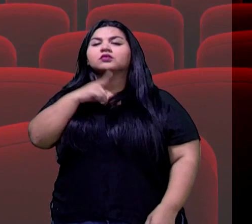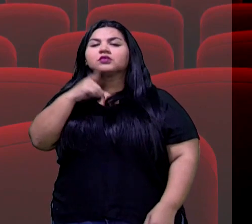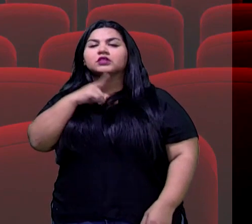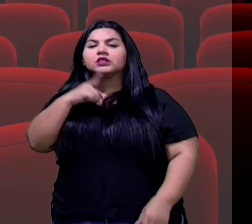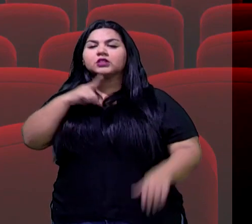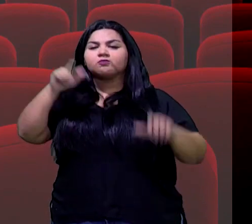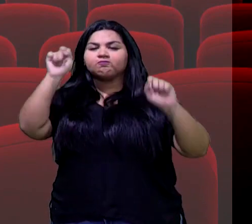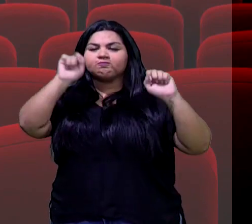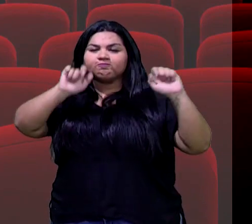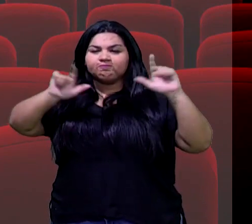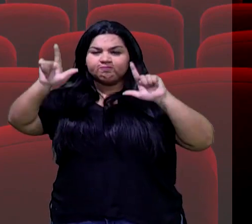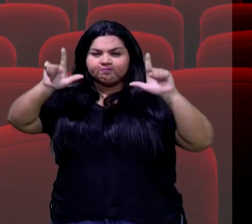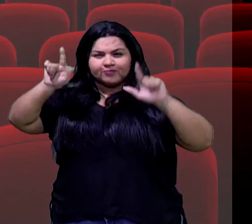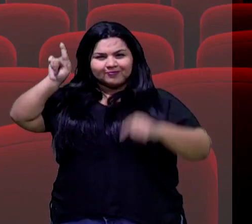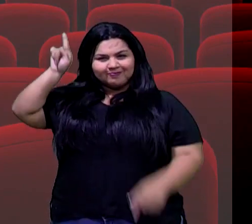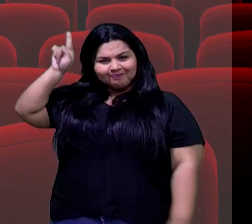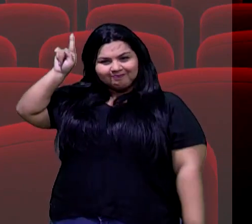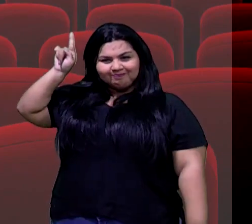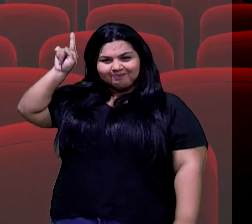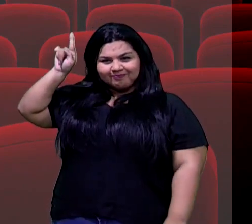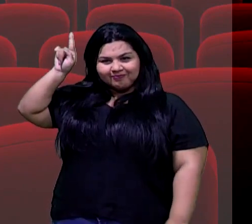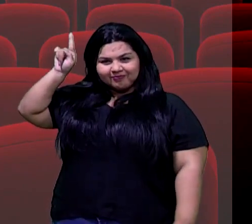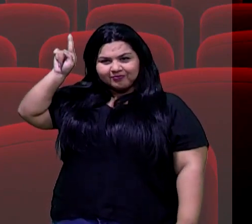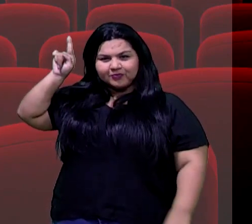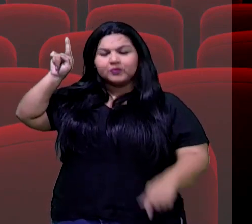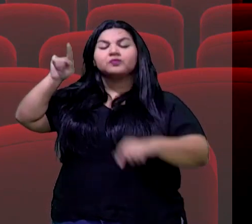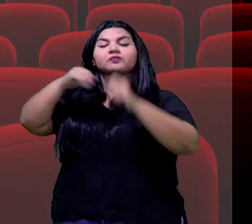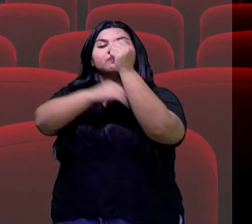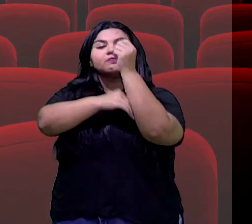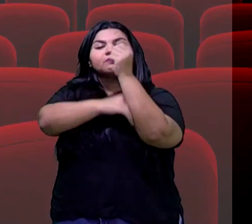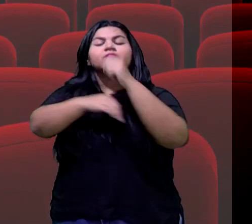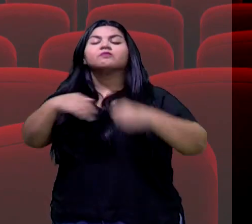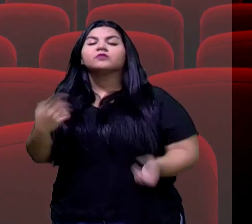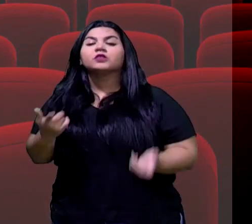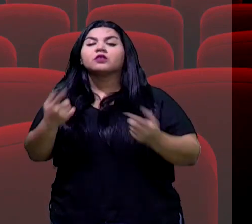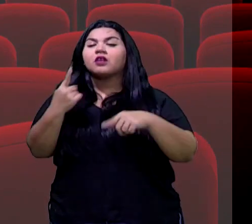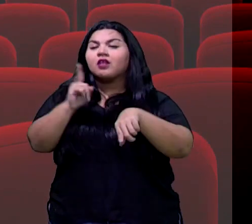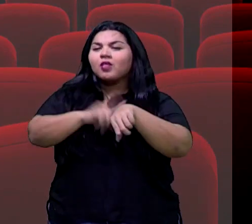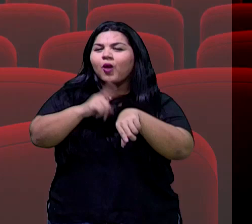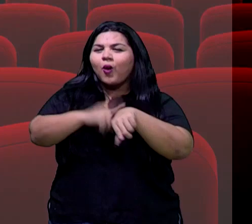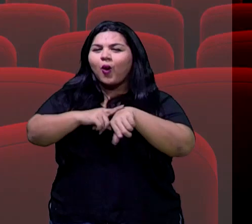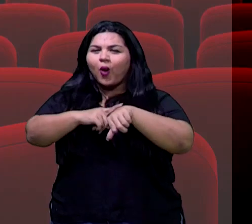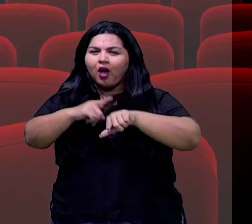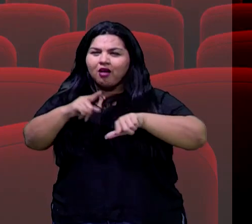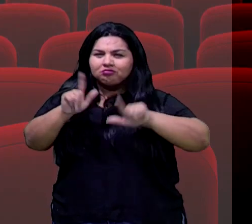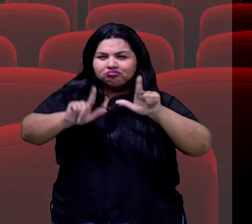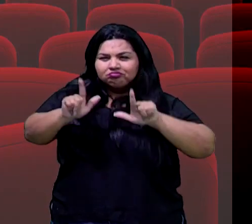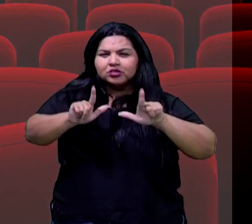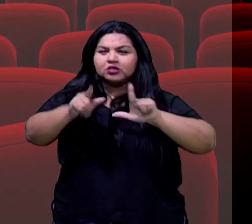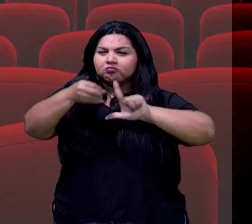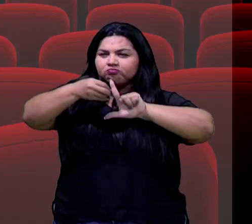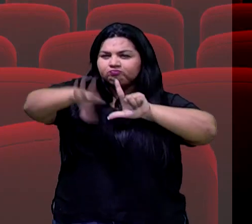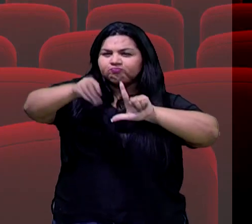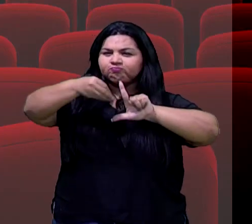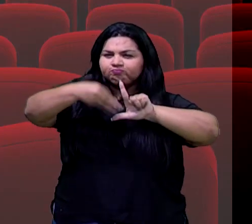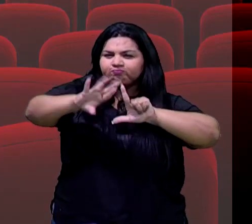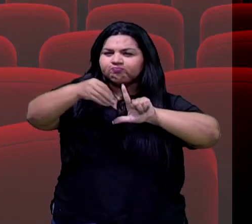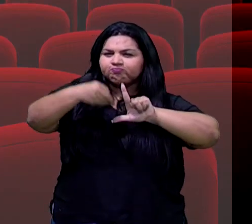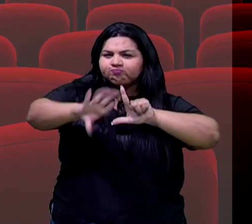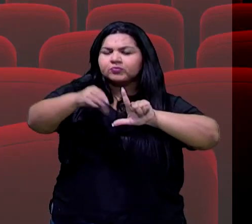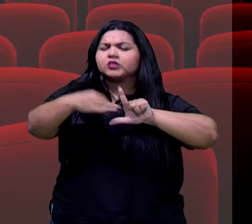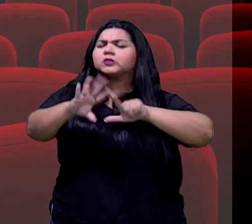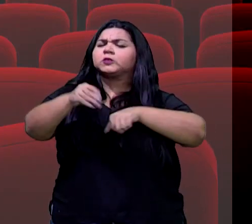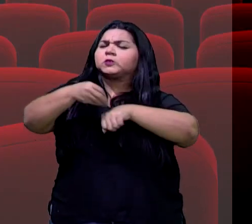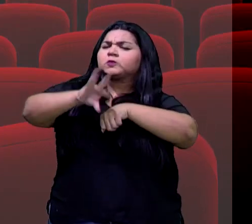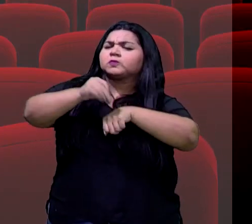na tela esse código, gente, porque na nossa programação, esse momento ele tá tido com o nome de orientação, mas assim,